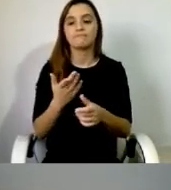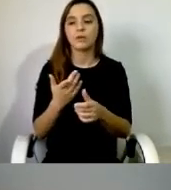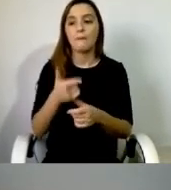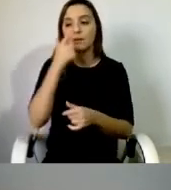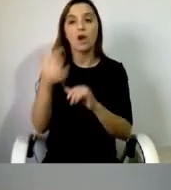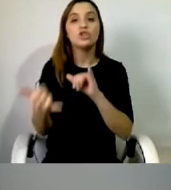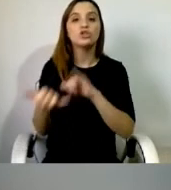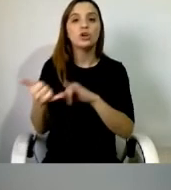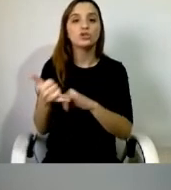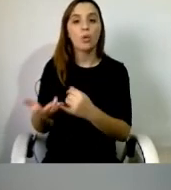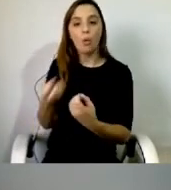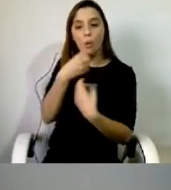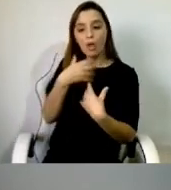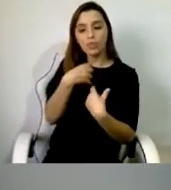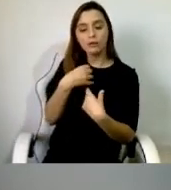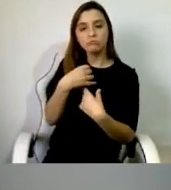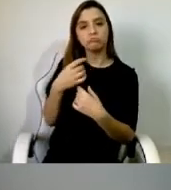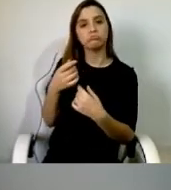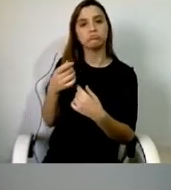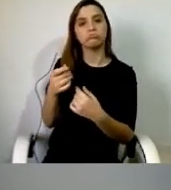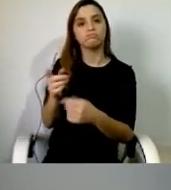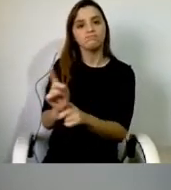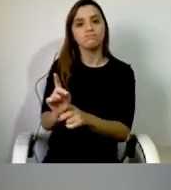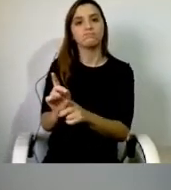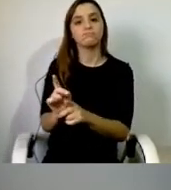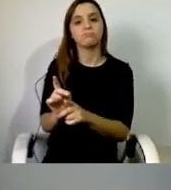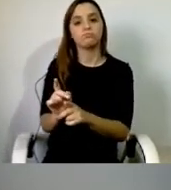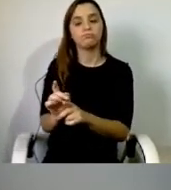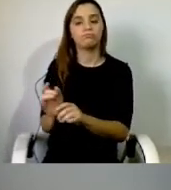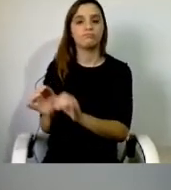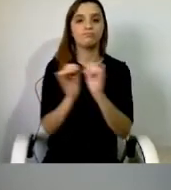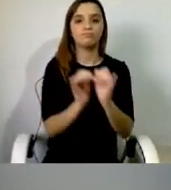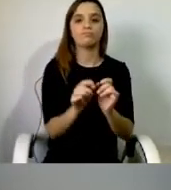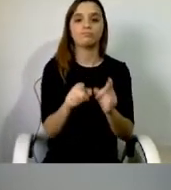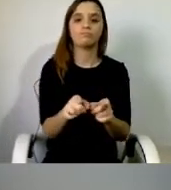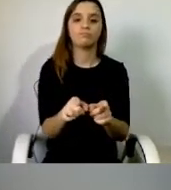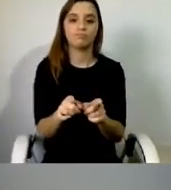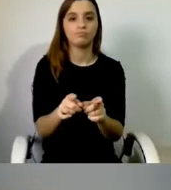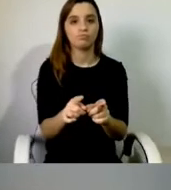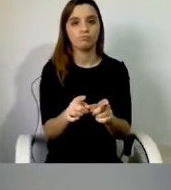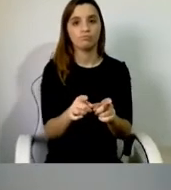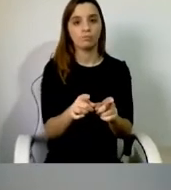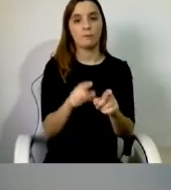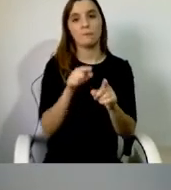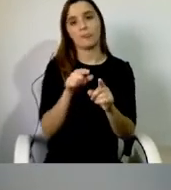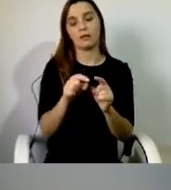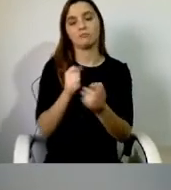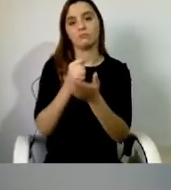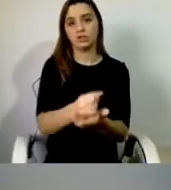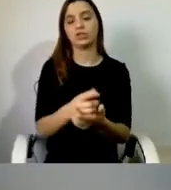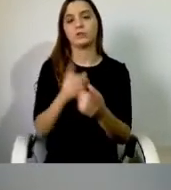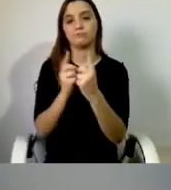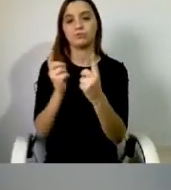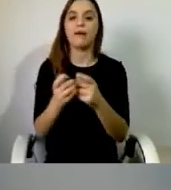e beneficiários, e eles acabam por tomar conta dessas situações e acabam por passar à nossa equipa